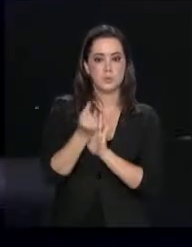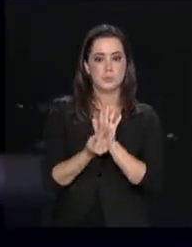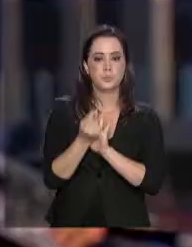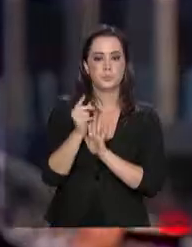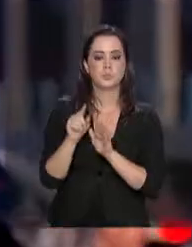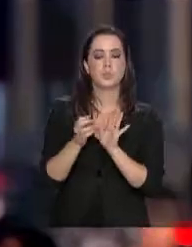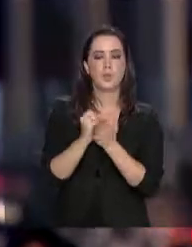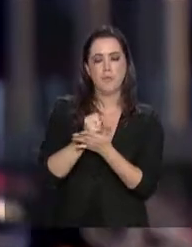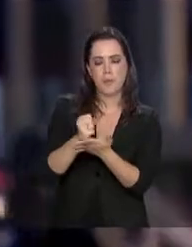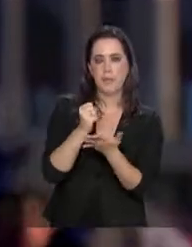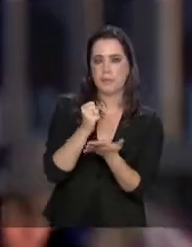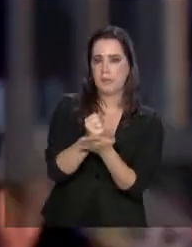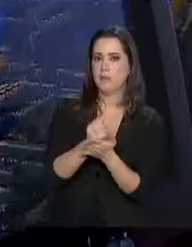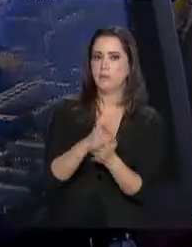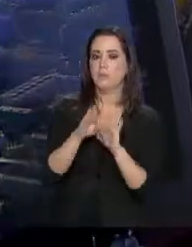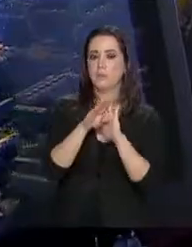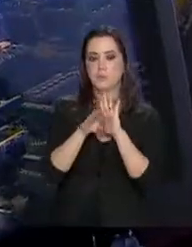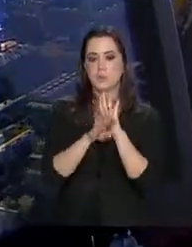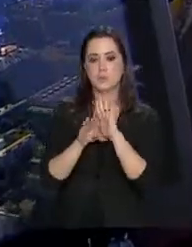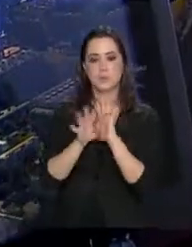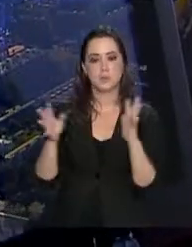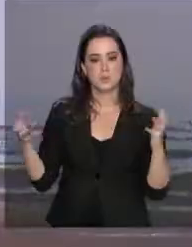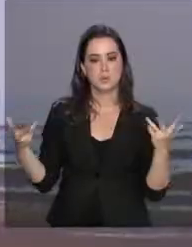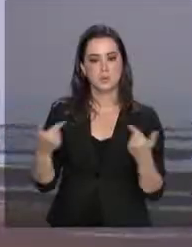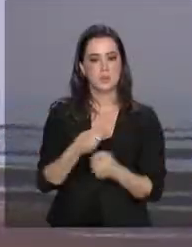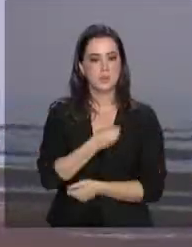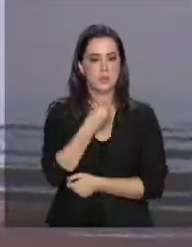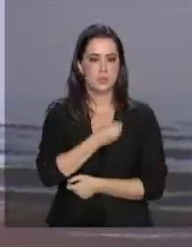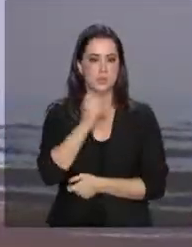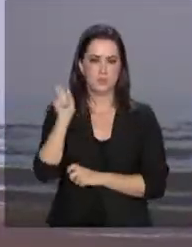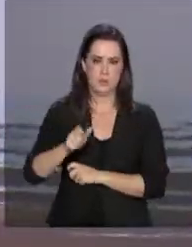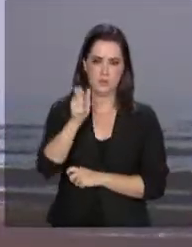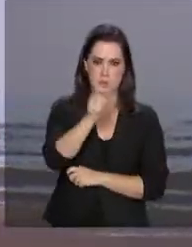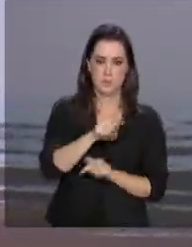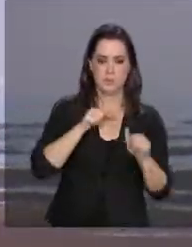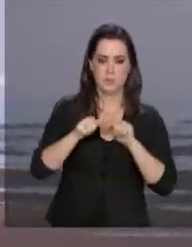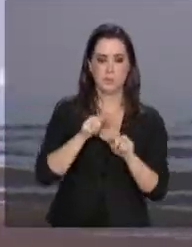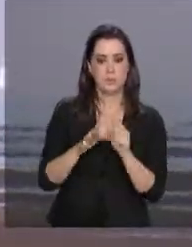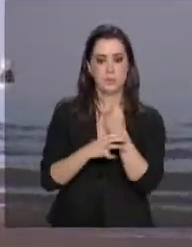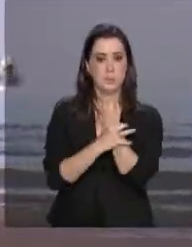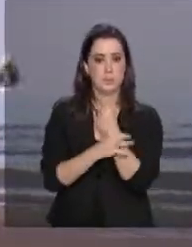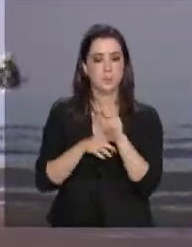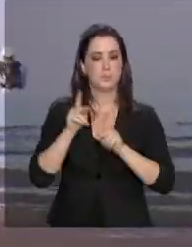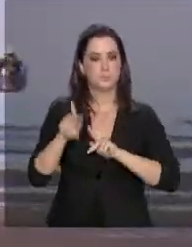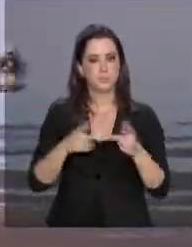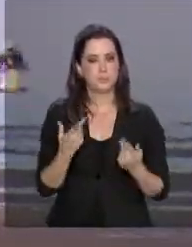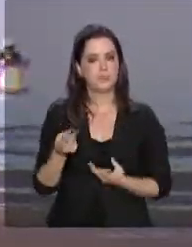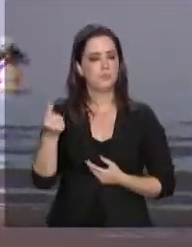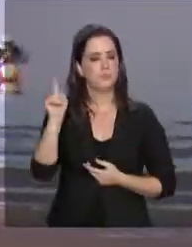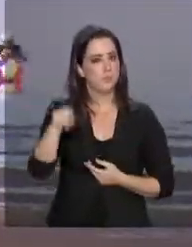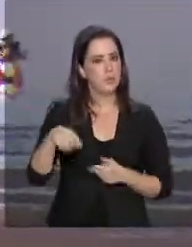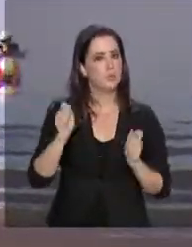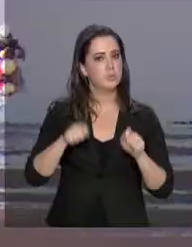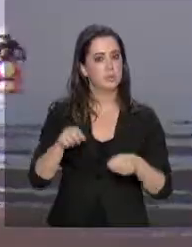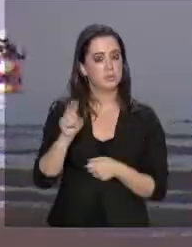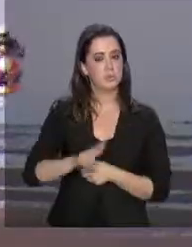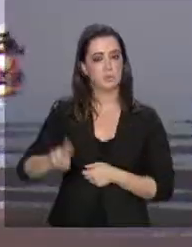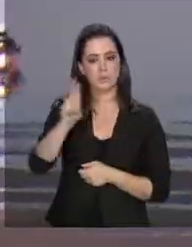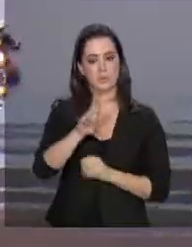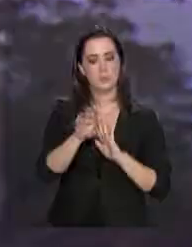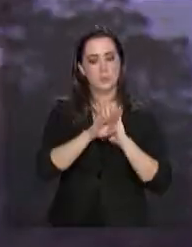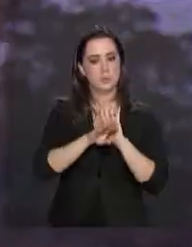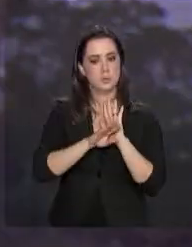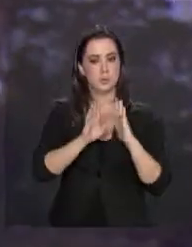seja destinada ao Programa de Qualidade de Vida dos Profissionais da Segurança Pública. A verba pode ser usada para